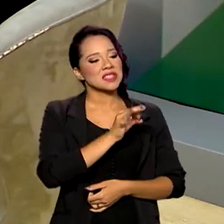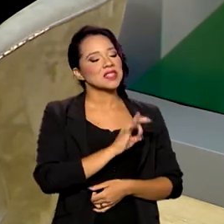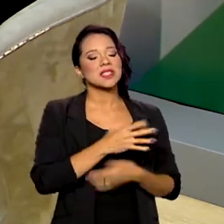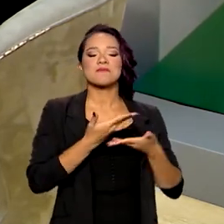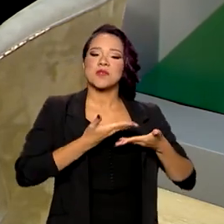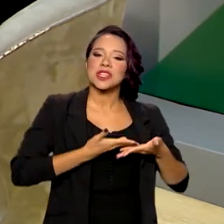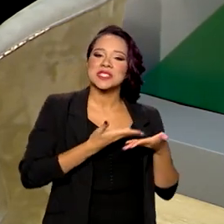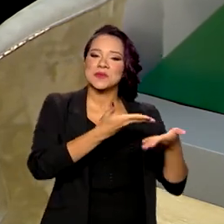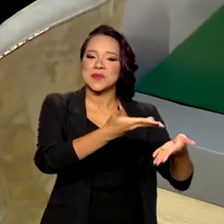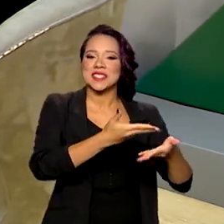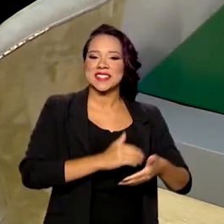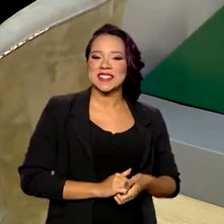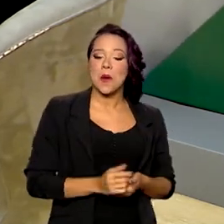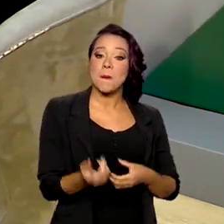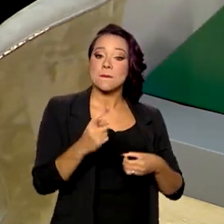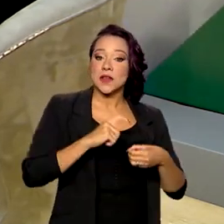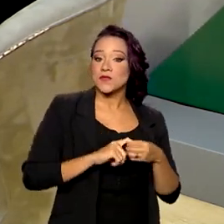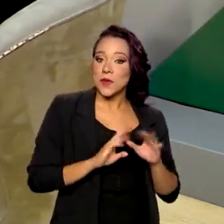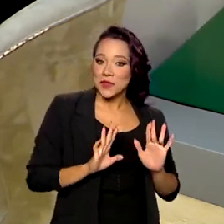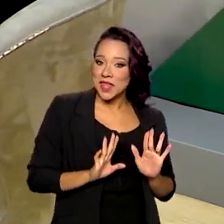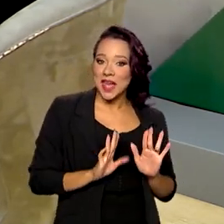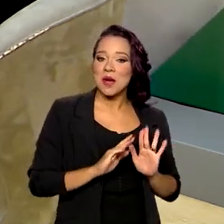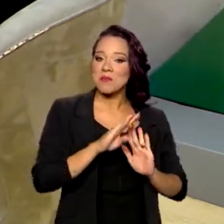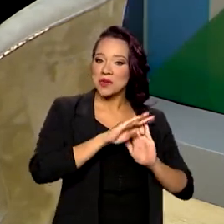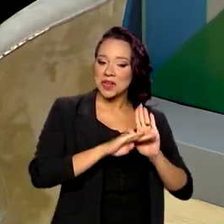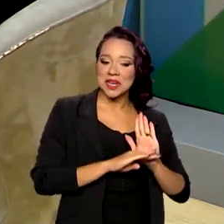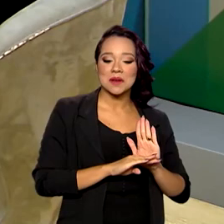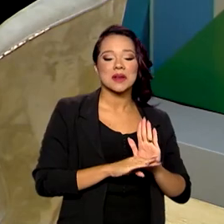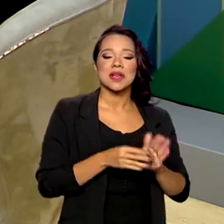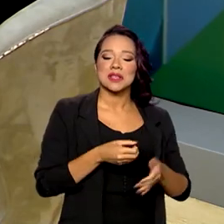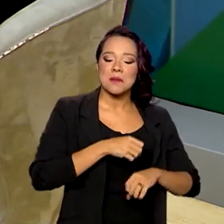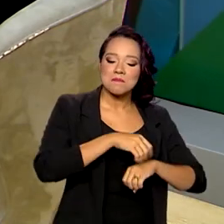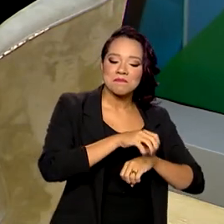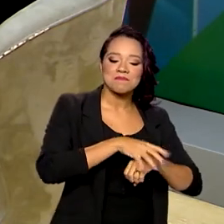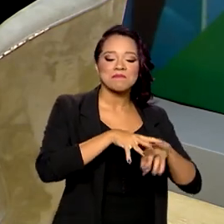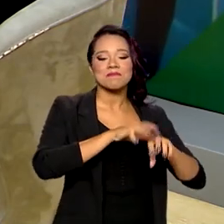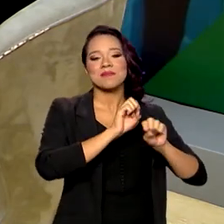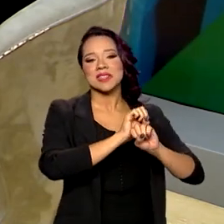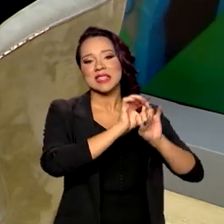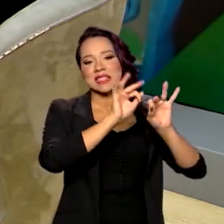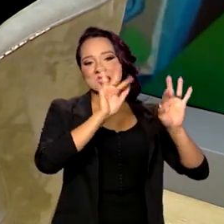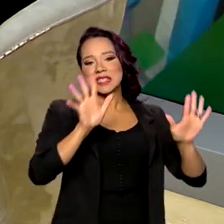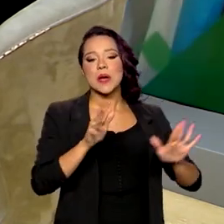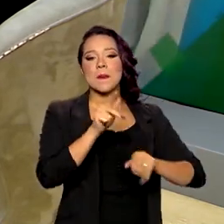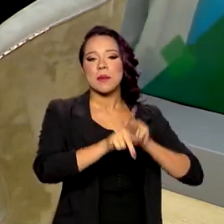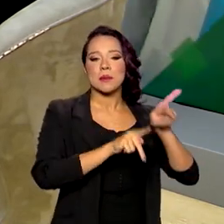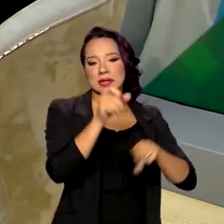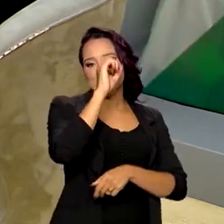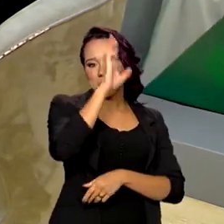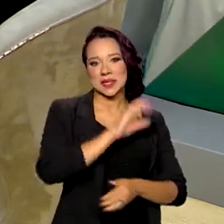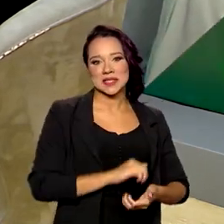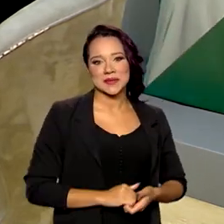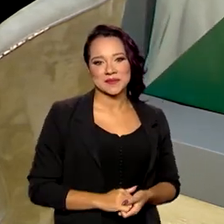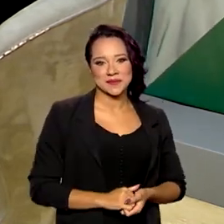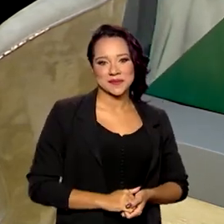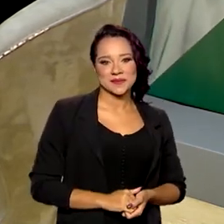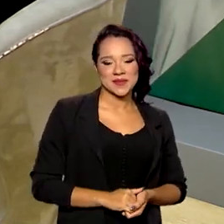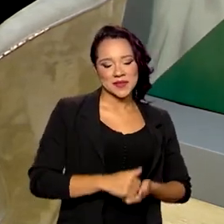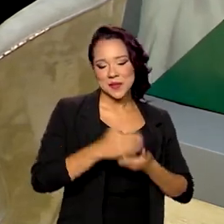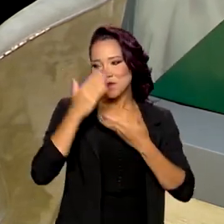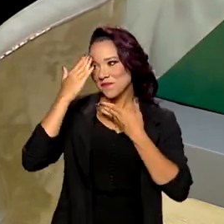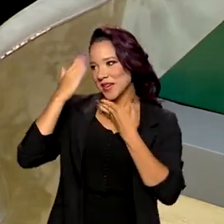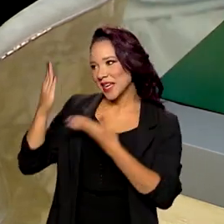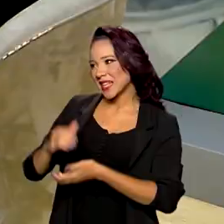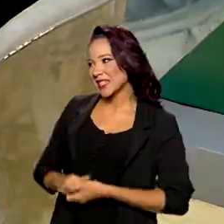Estou aqui à disposição para retornar ao seu programa e trazer mais esclarecimentos para a população brasileira. Muito